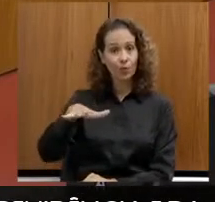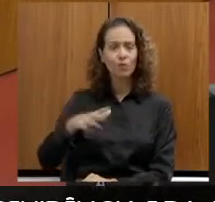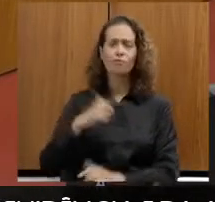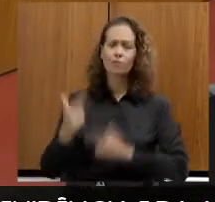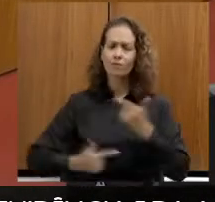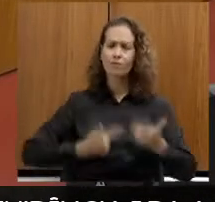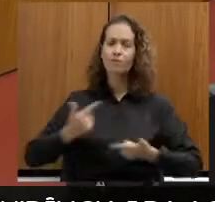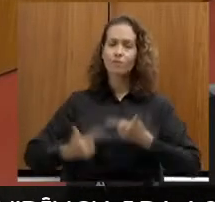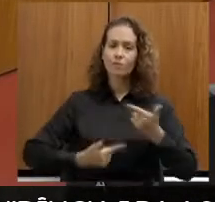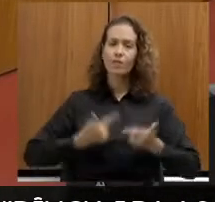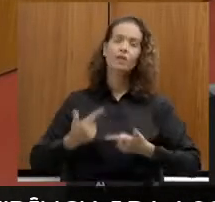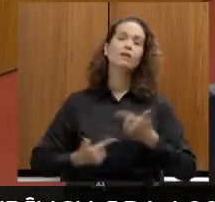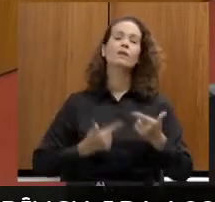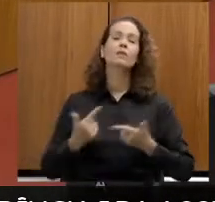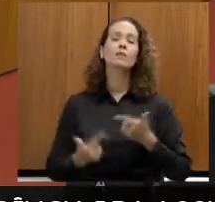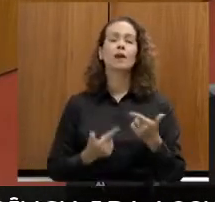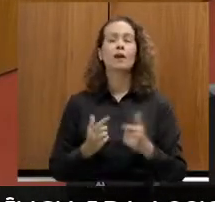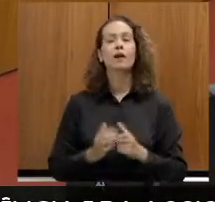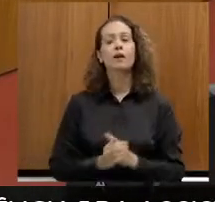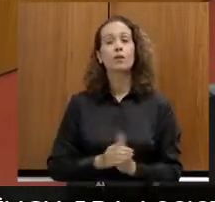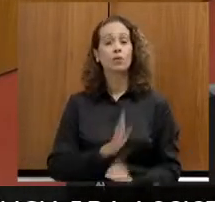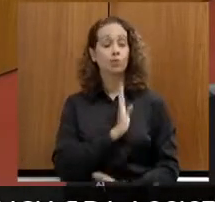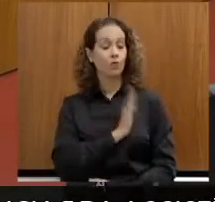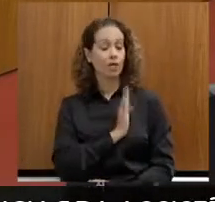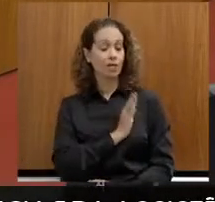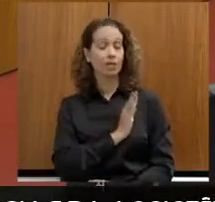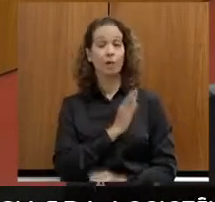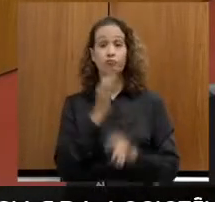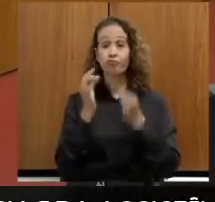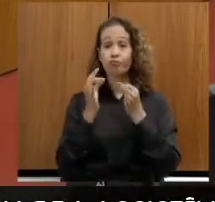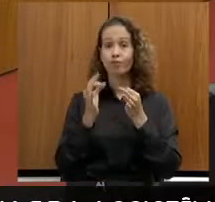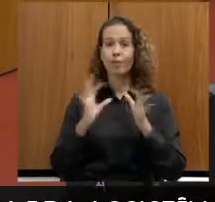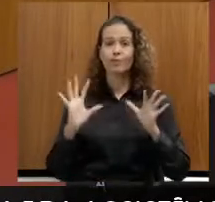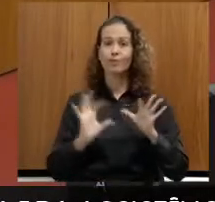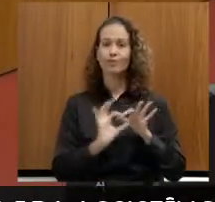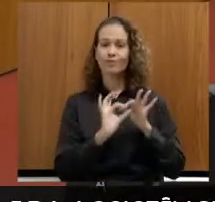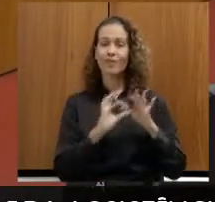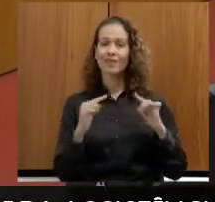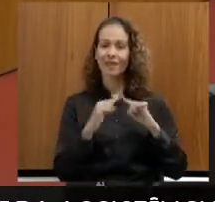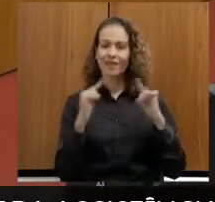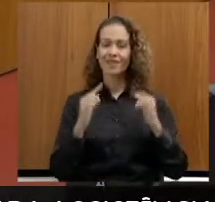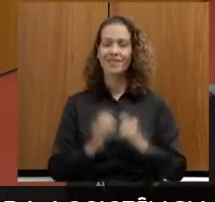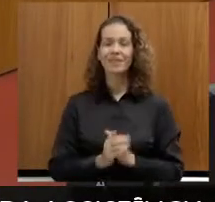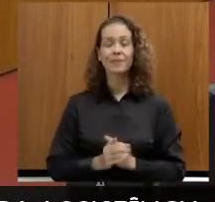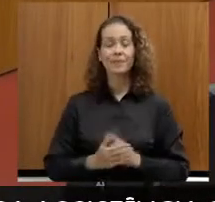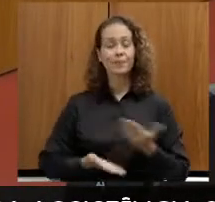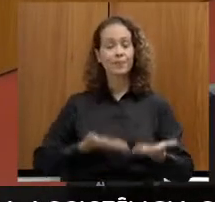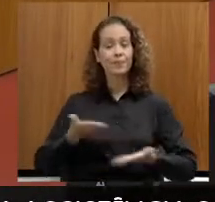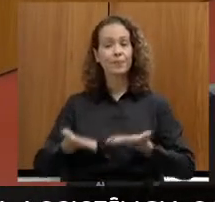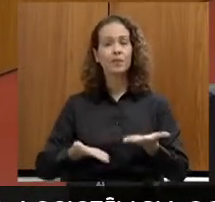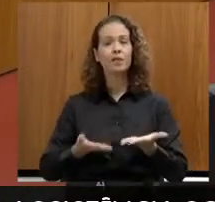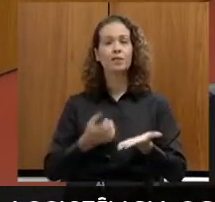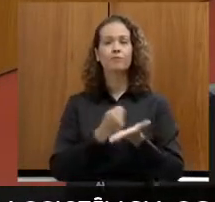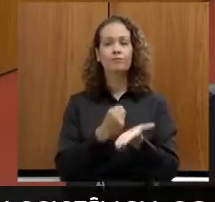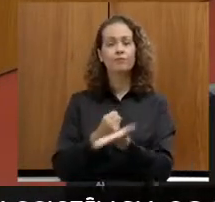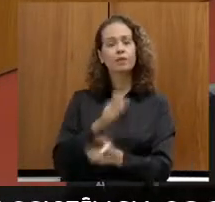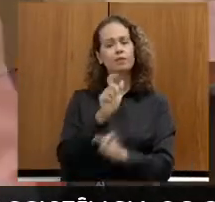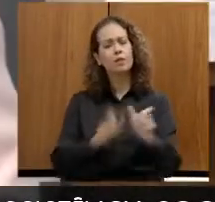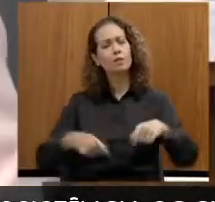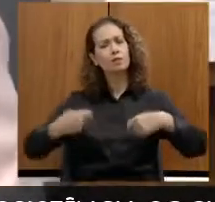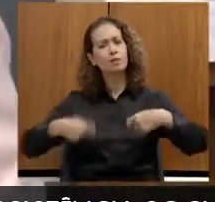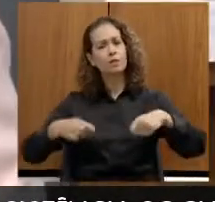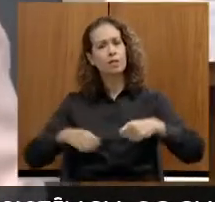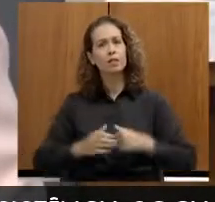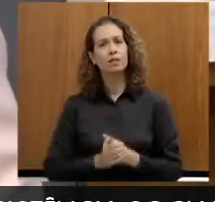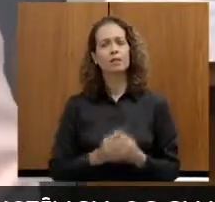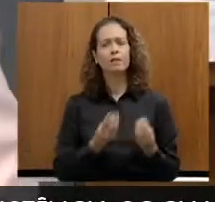trabalha com a razão e o coração, dedicando mais, totalmente, às pessoas que mais precisam. Essa